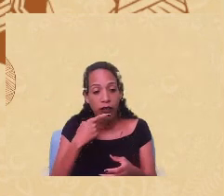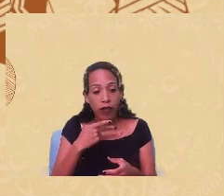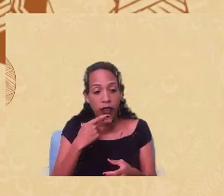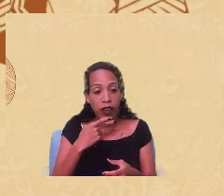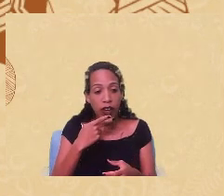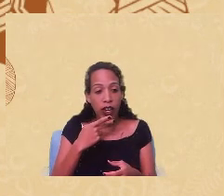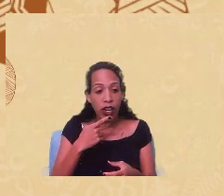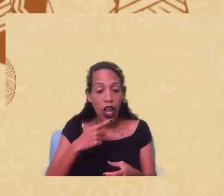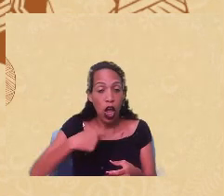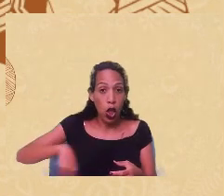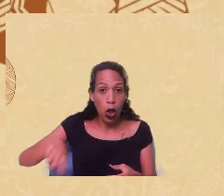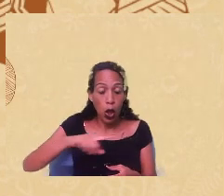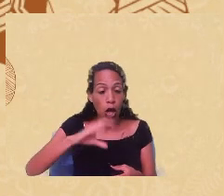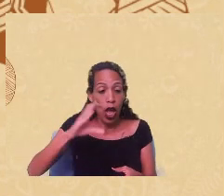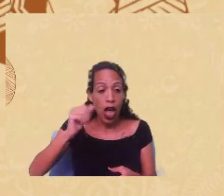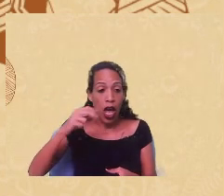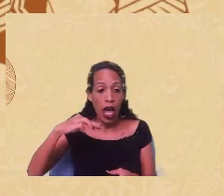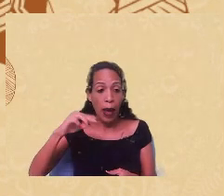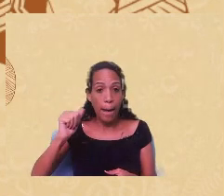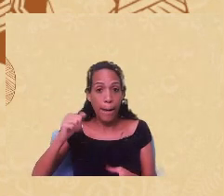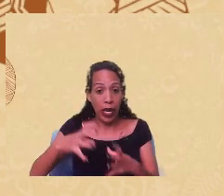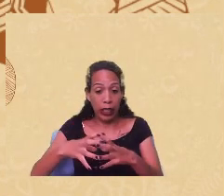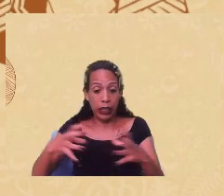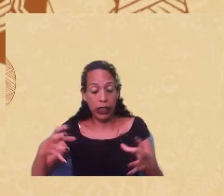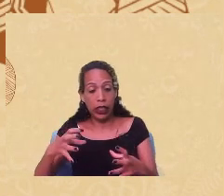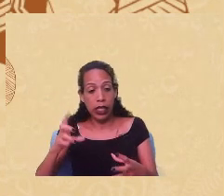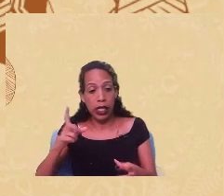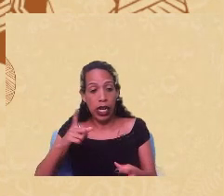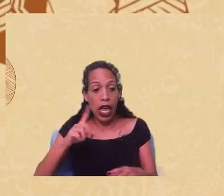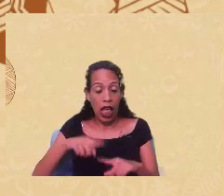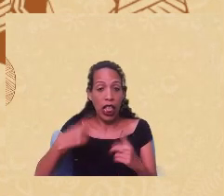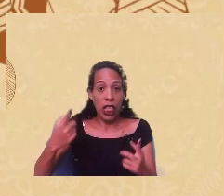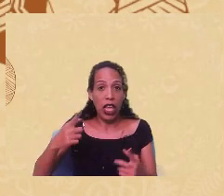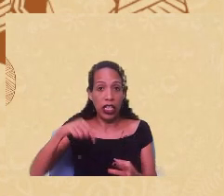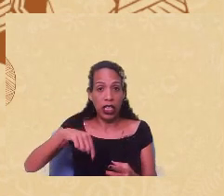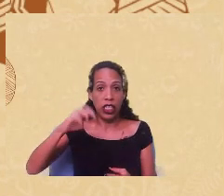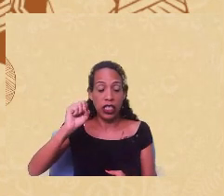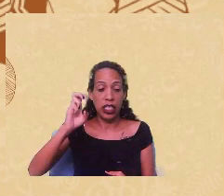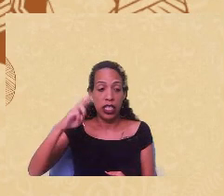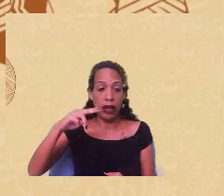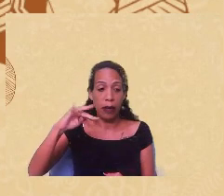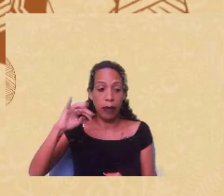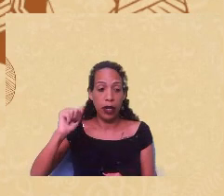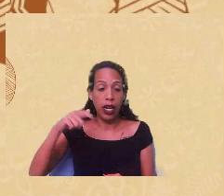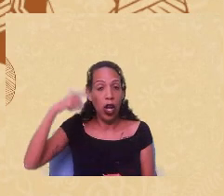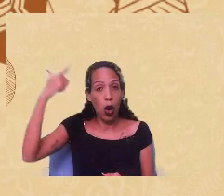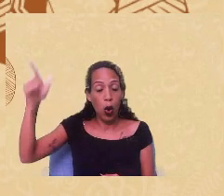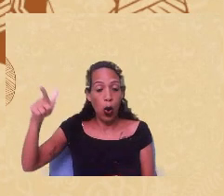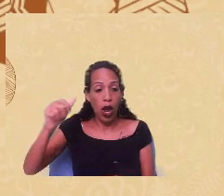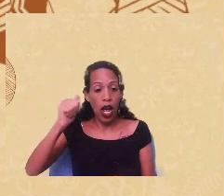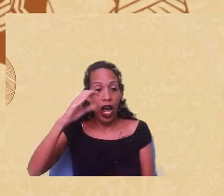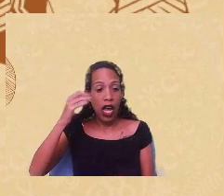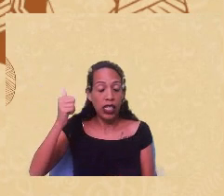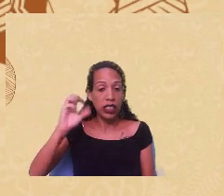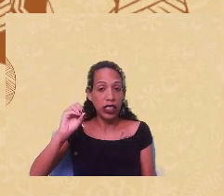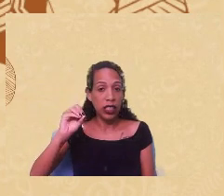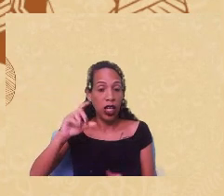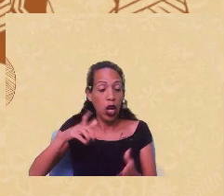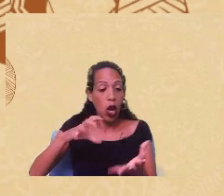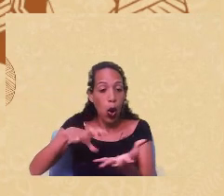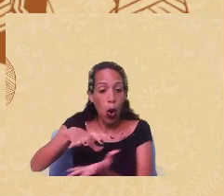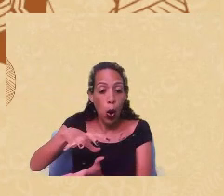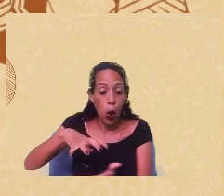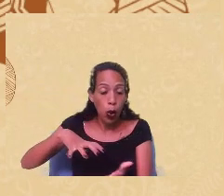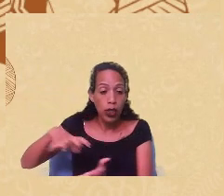campanha, como ela é bem complexa, além desse seminário, tem uma outra ação que estamos organizando, que é um livro,